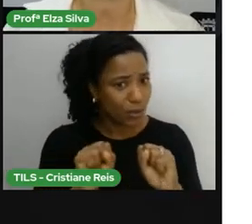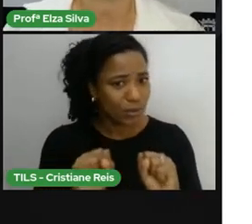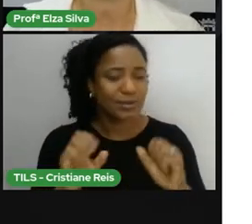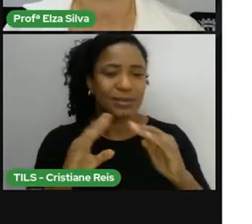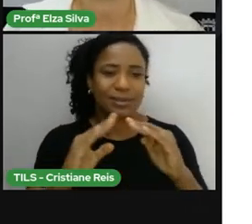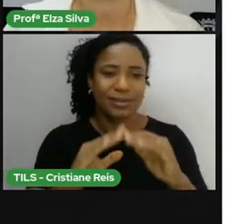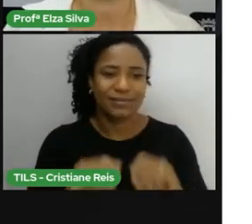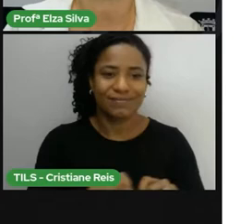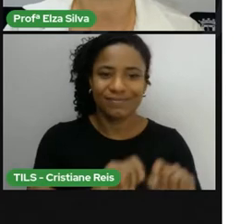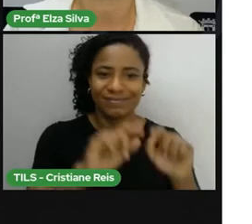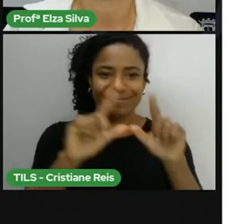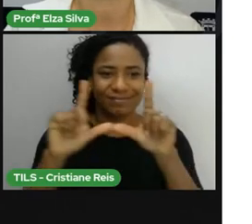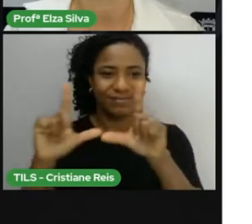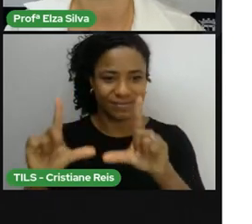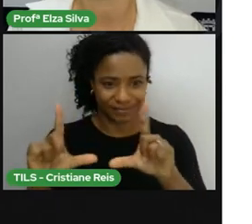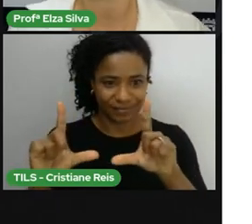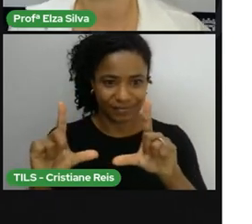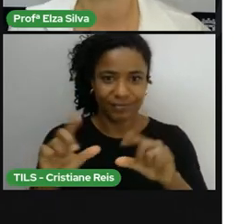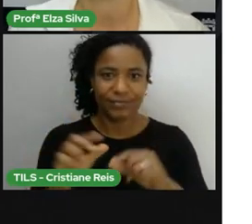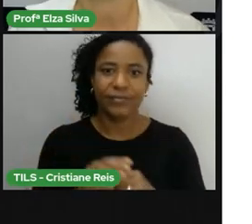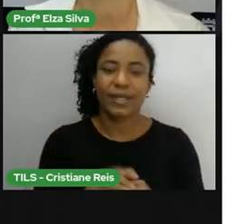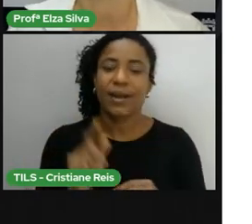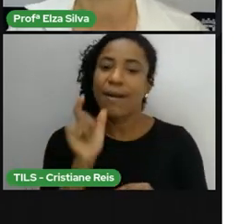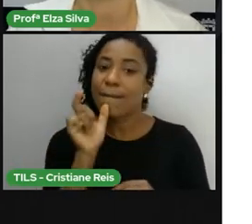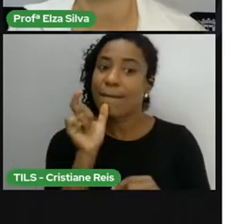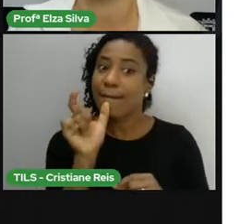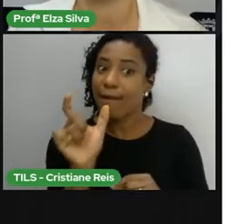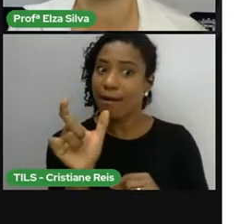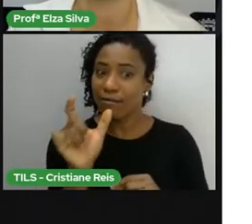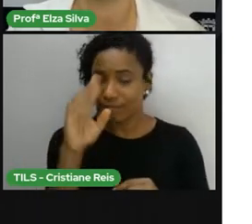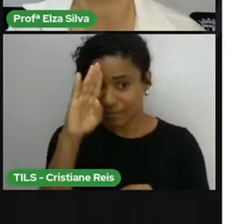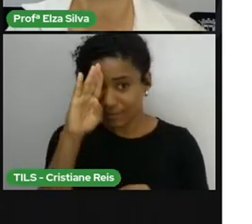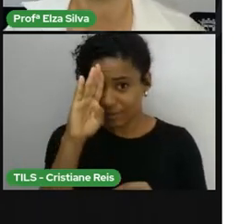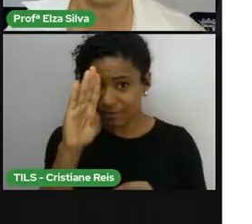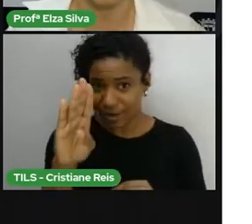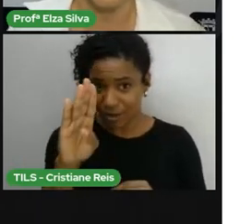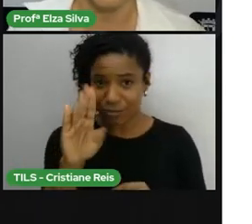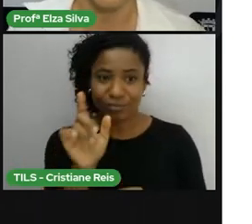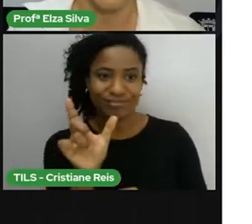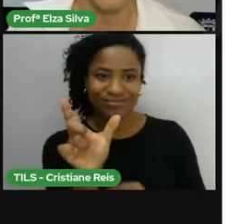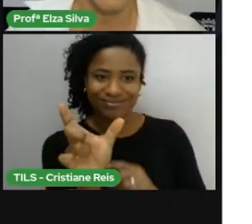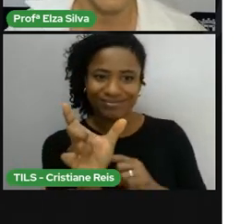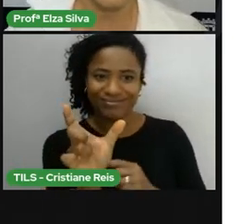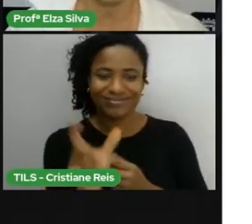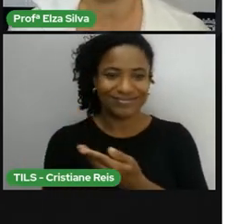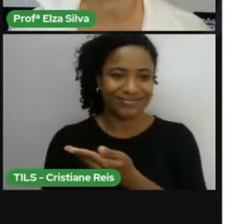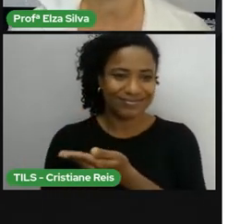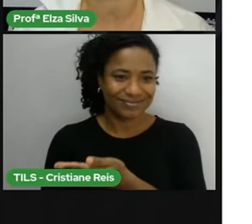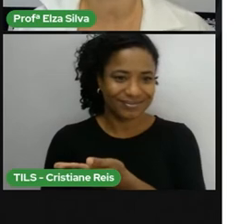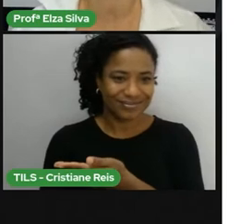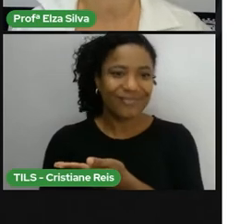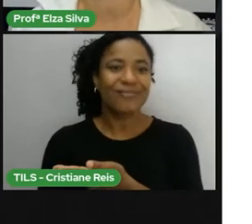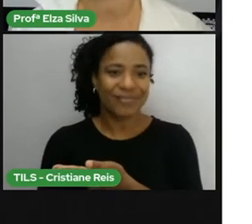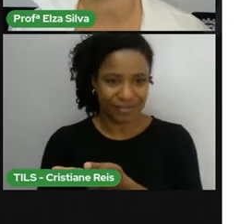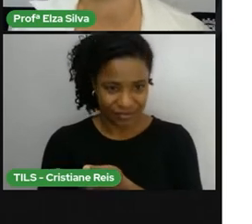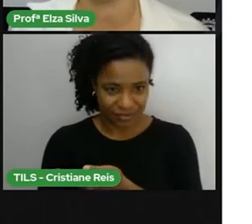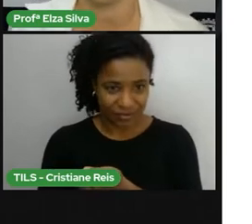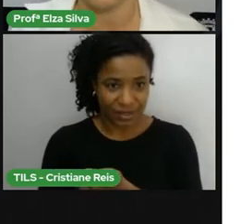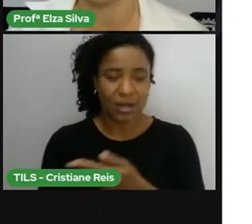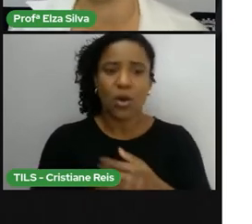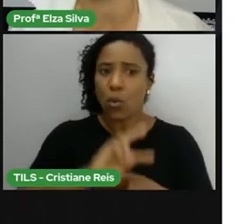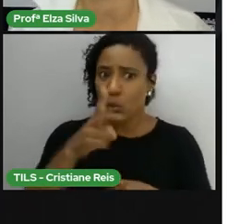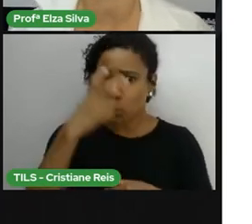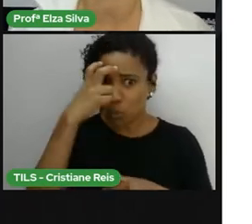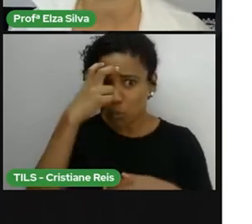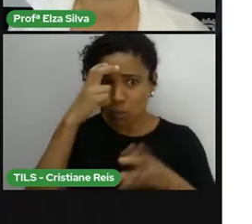A nossa palavra-chave é multiculturalismo. Multiculturalismo. É claro que há um universo de